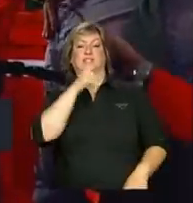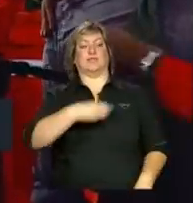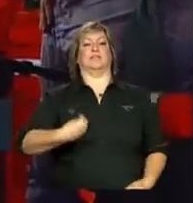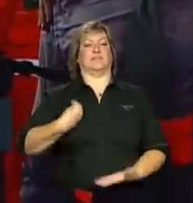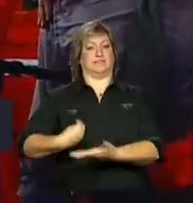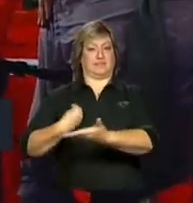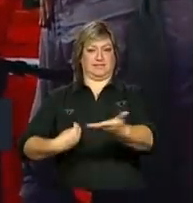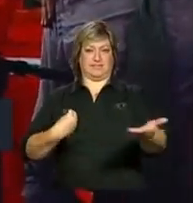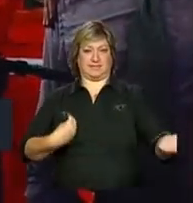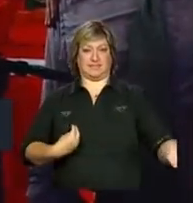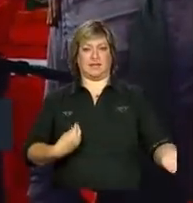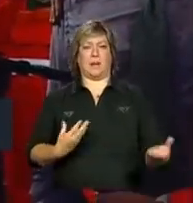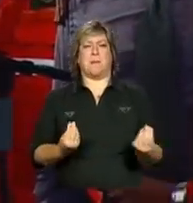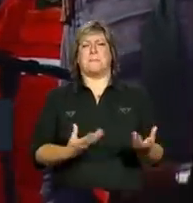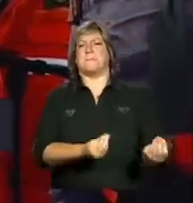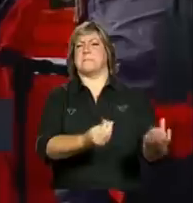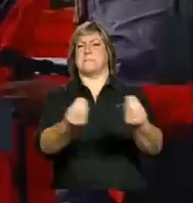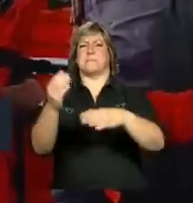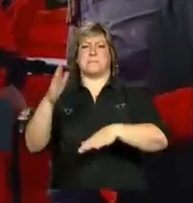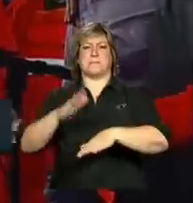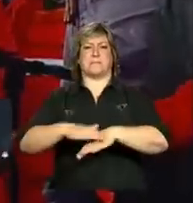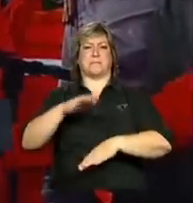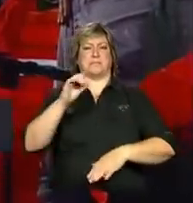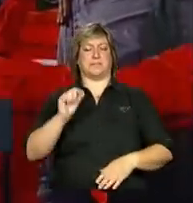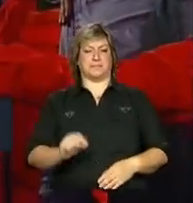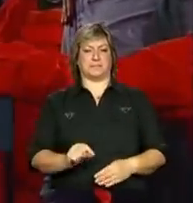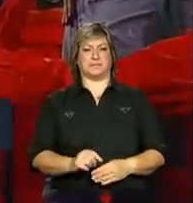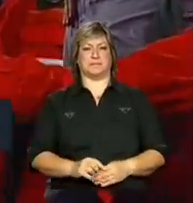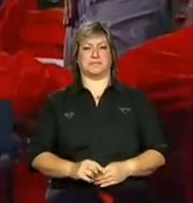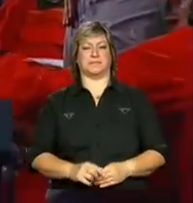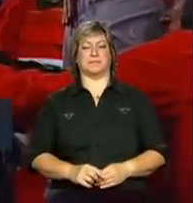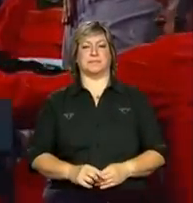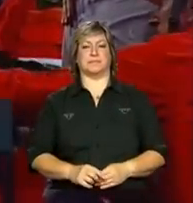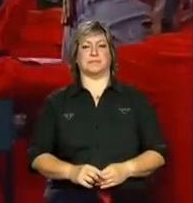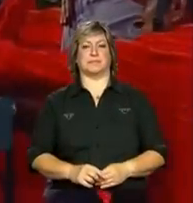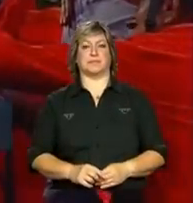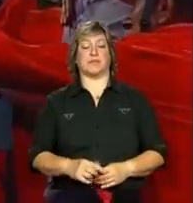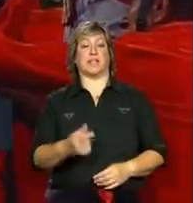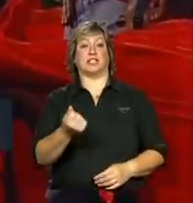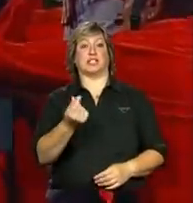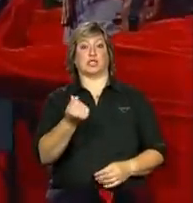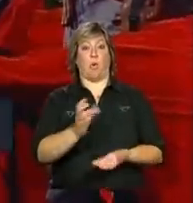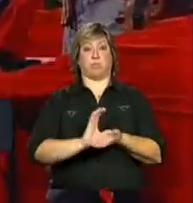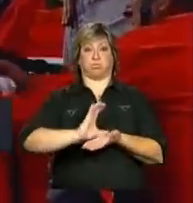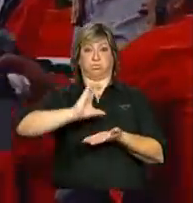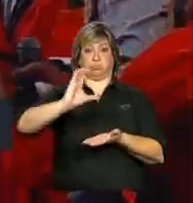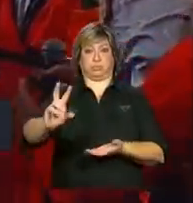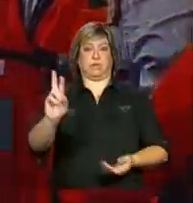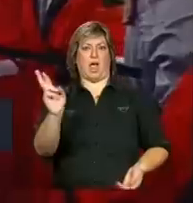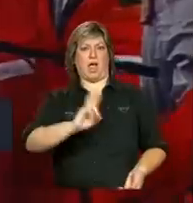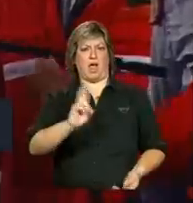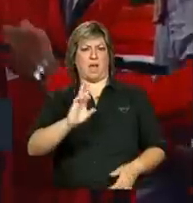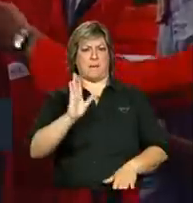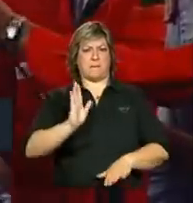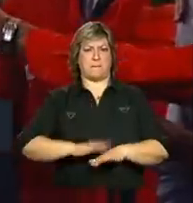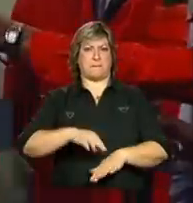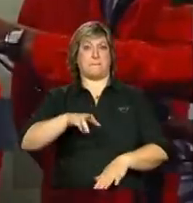Milhões de reais foram colocados aqui